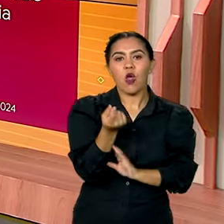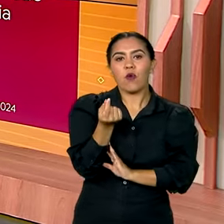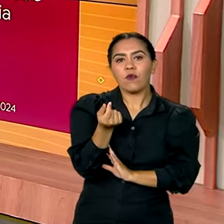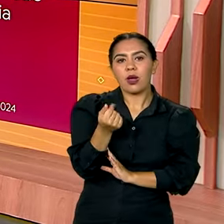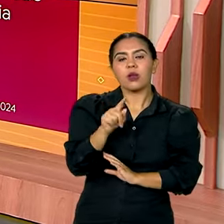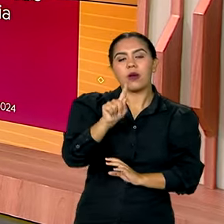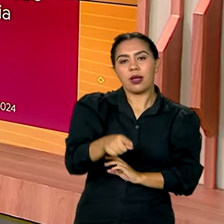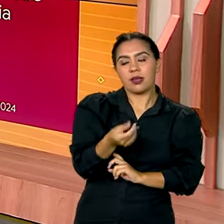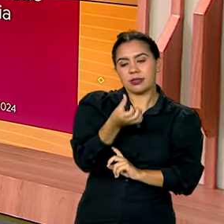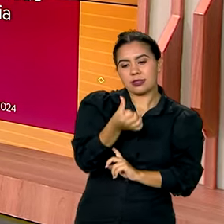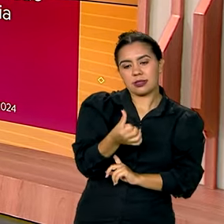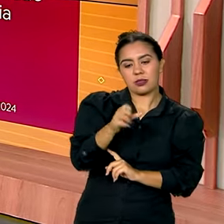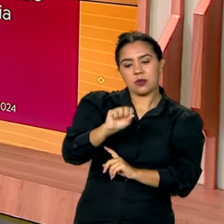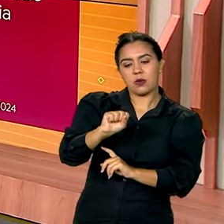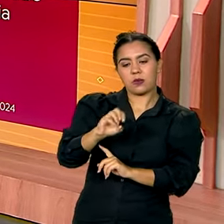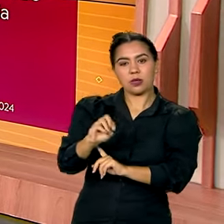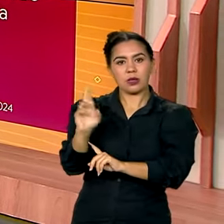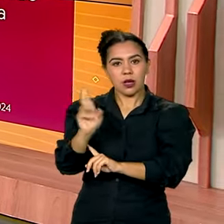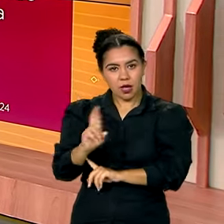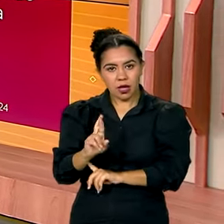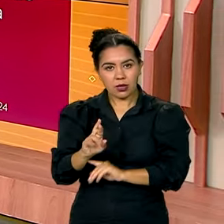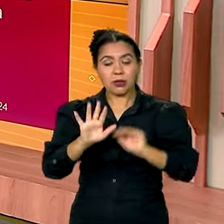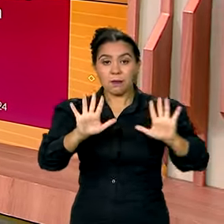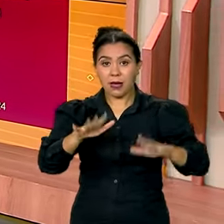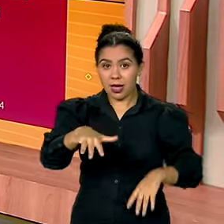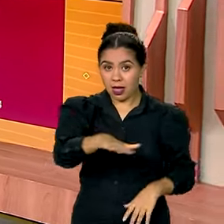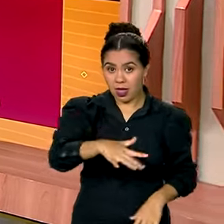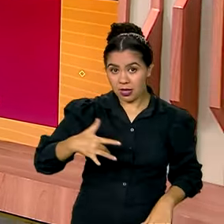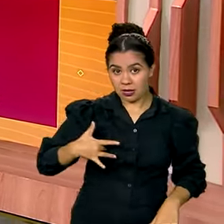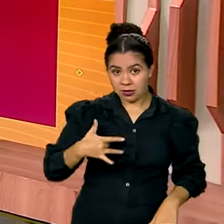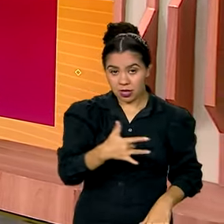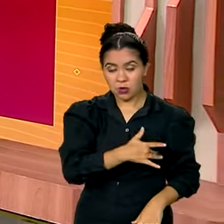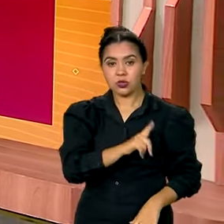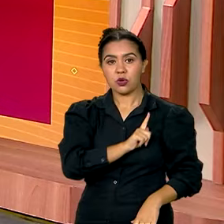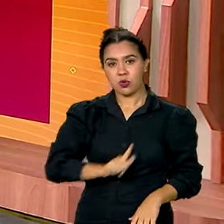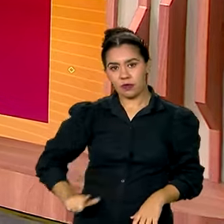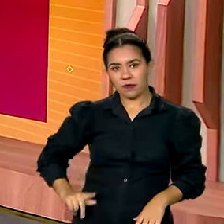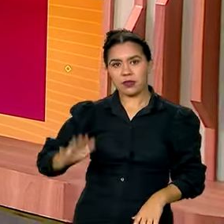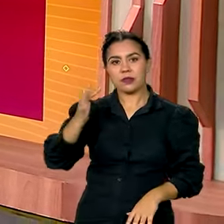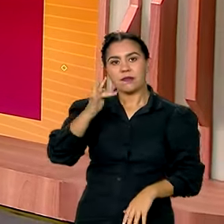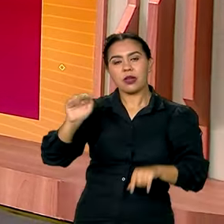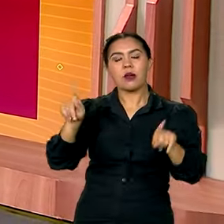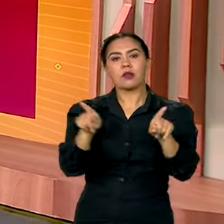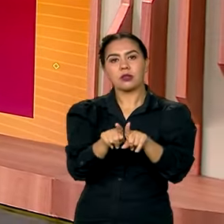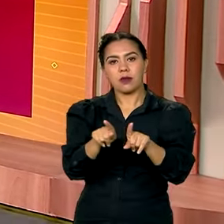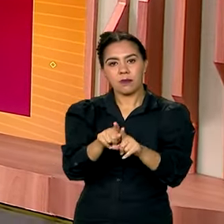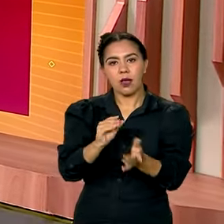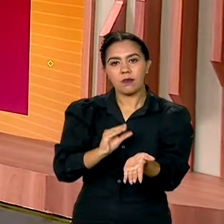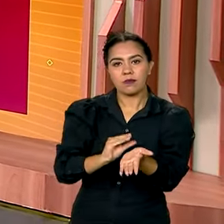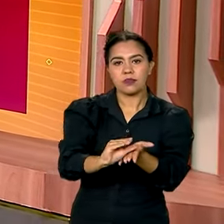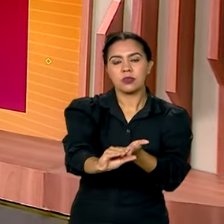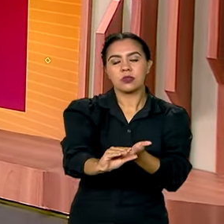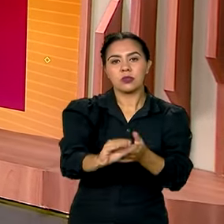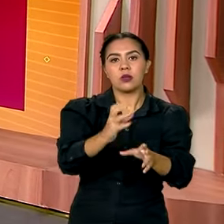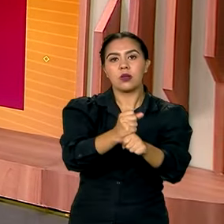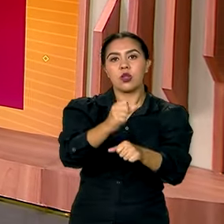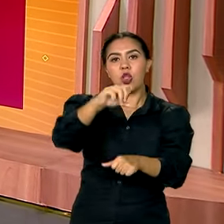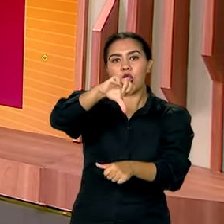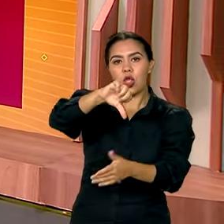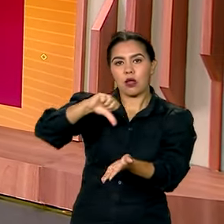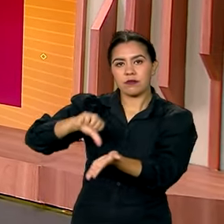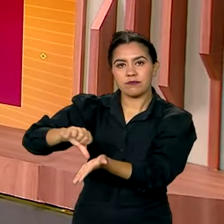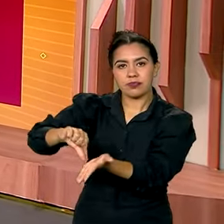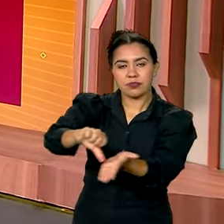de 680 reais. E na saúde, o governo federal mantém no município nove unidades básicas de saúde